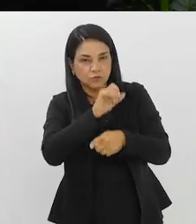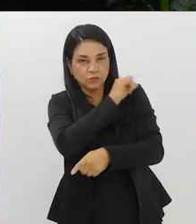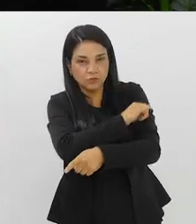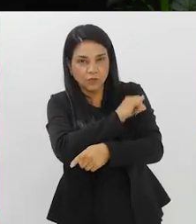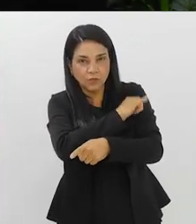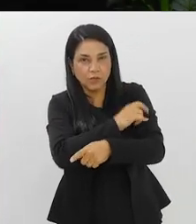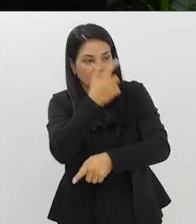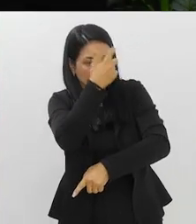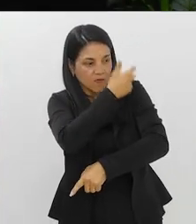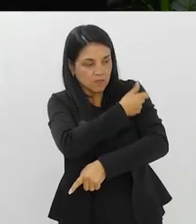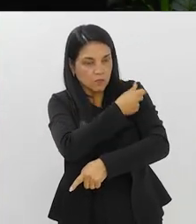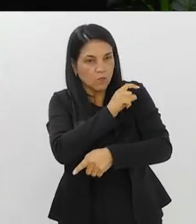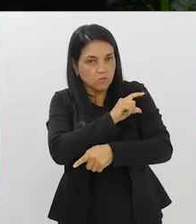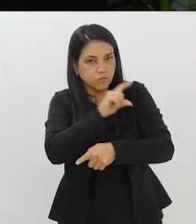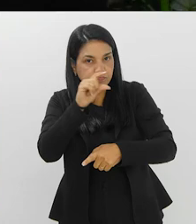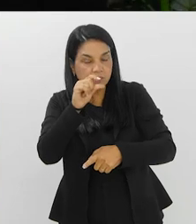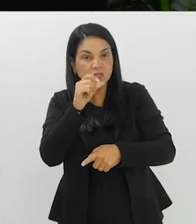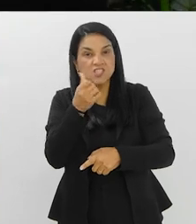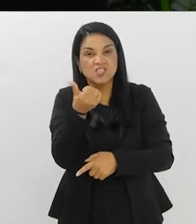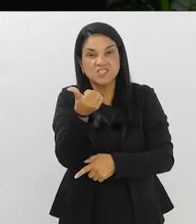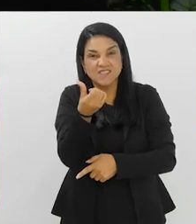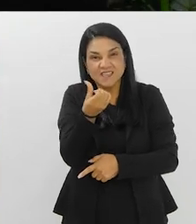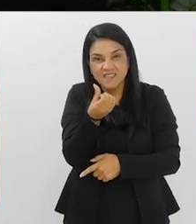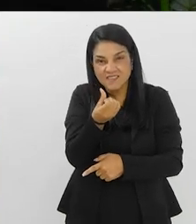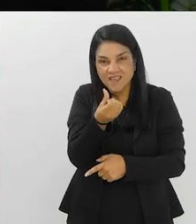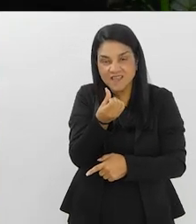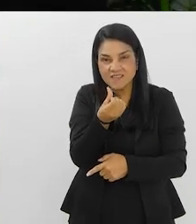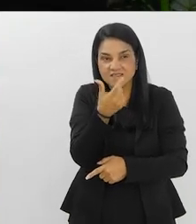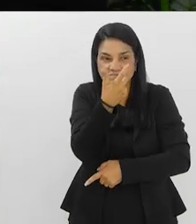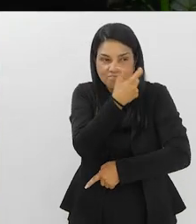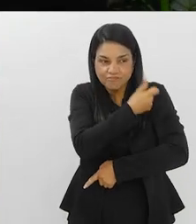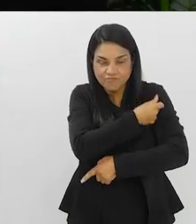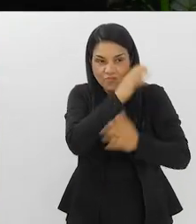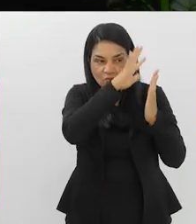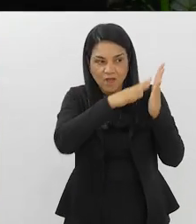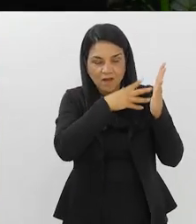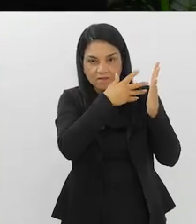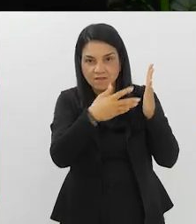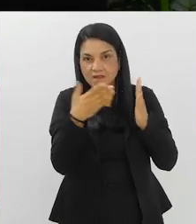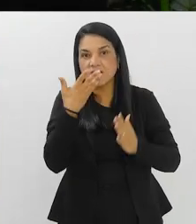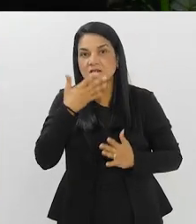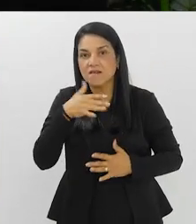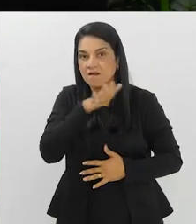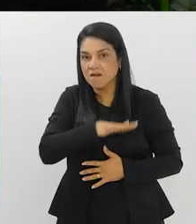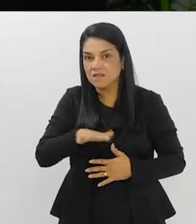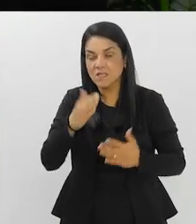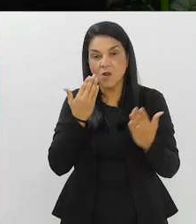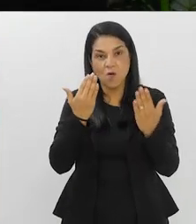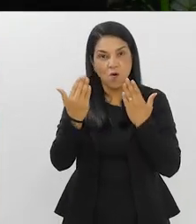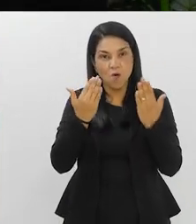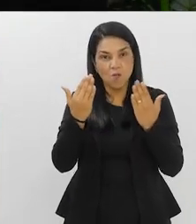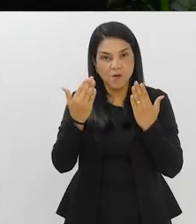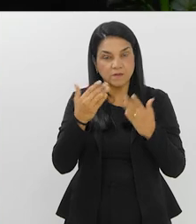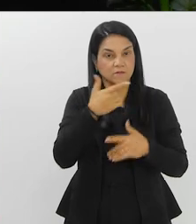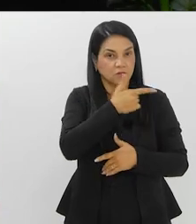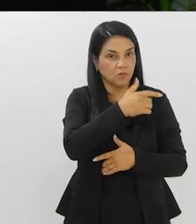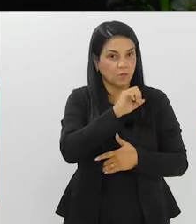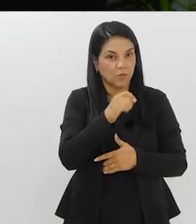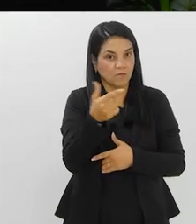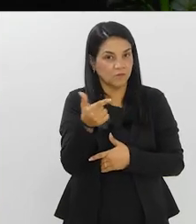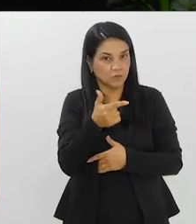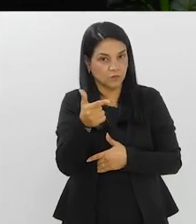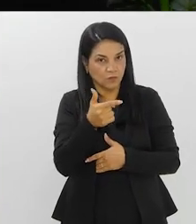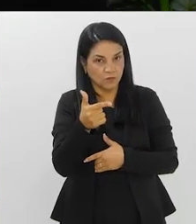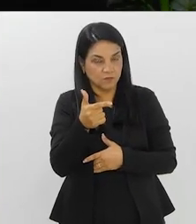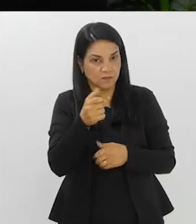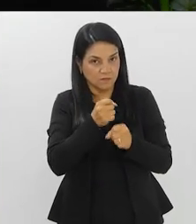as coberturas vacinais de 14 dos 16 principais imunizantes do calendário infantil, em comparação com os números de